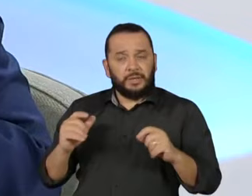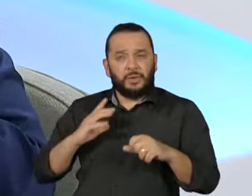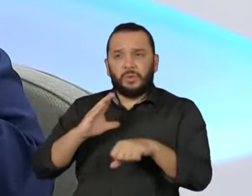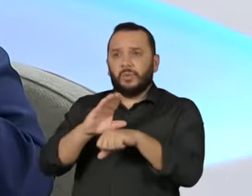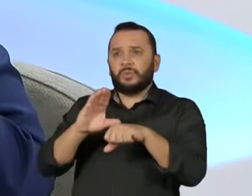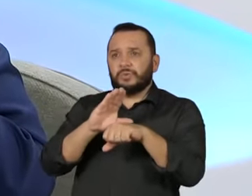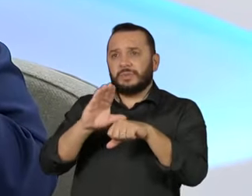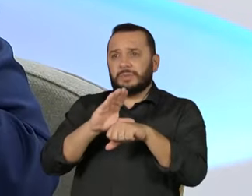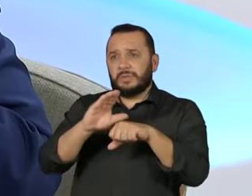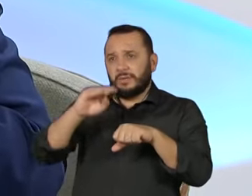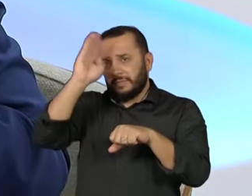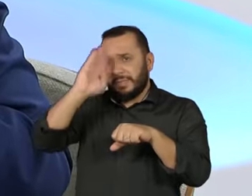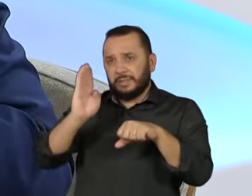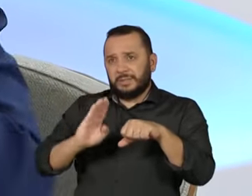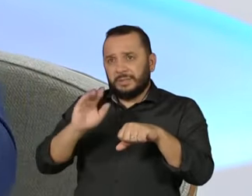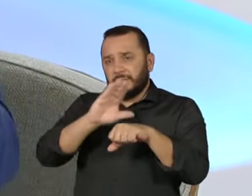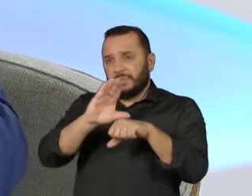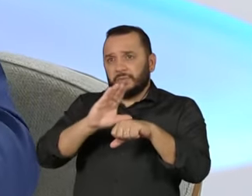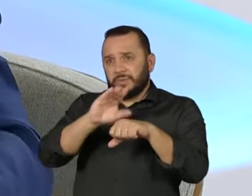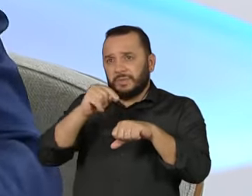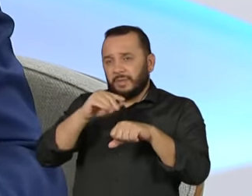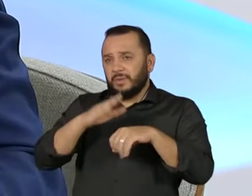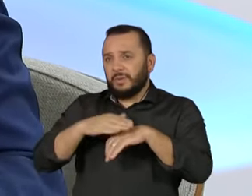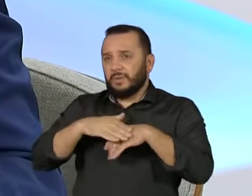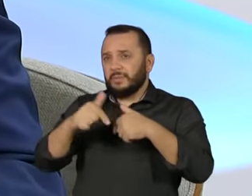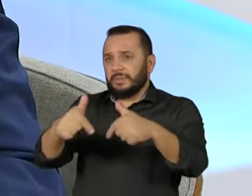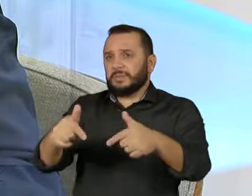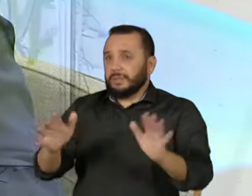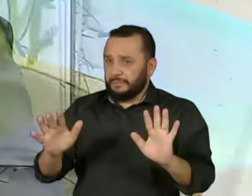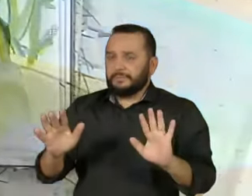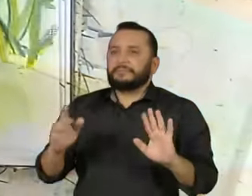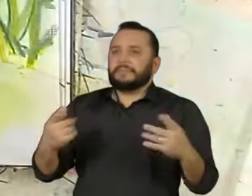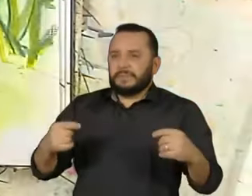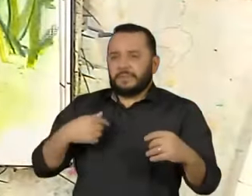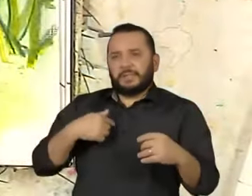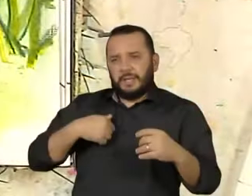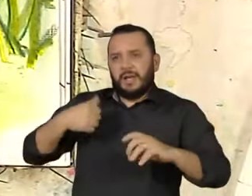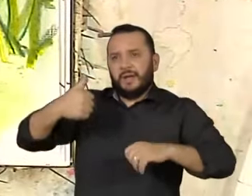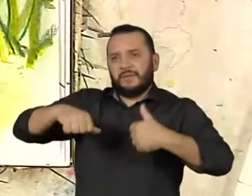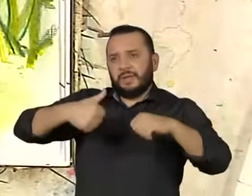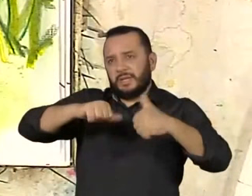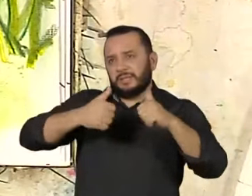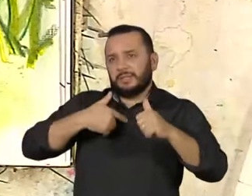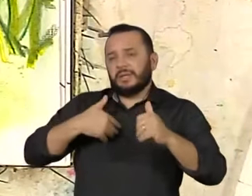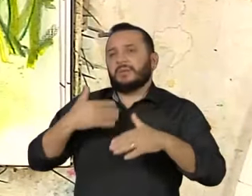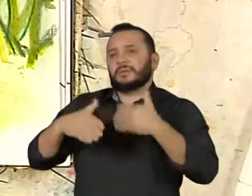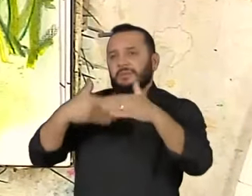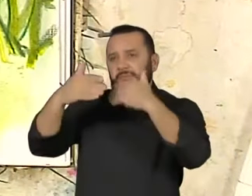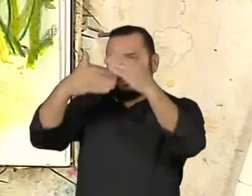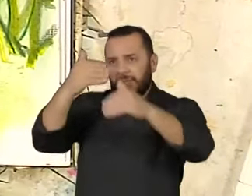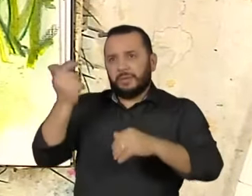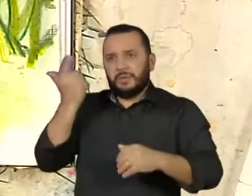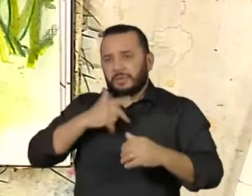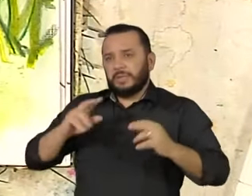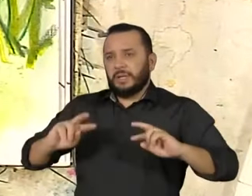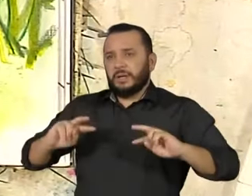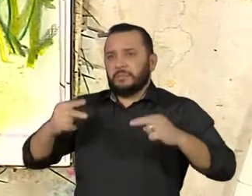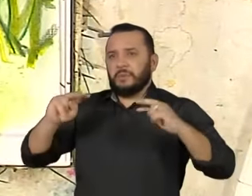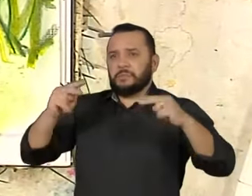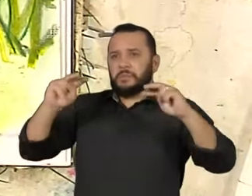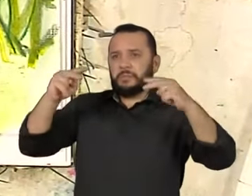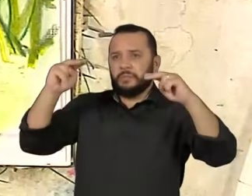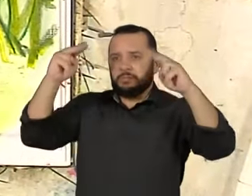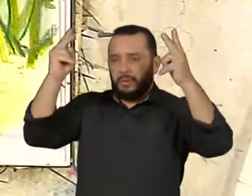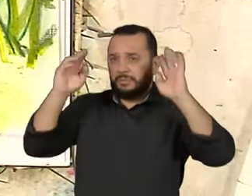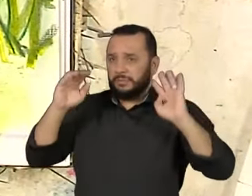brasileira. E você ter avaliação de desempenho na hora de promoção e progressão. Nós fizemos isso na Polícia Militar do Espírito